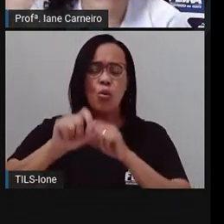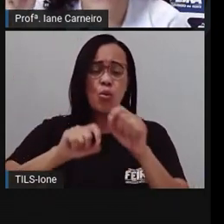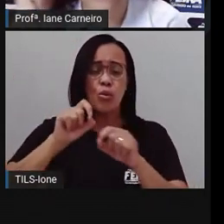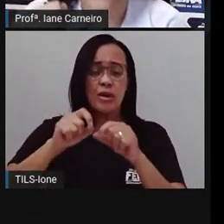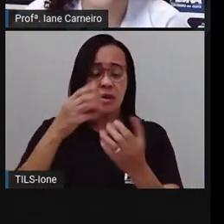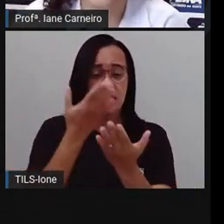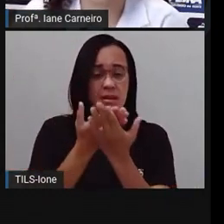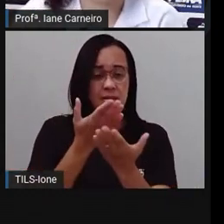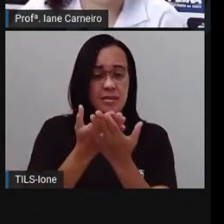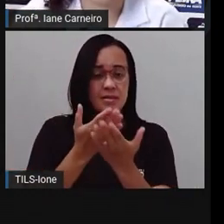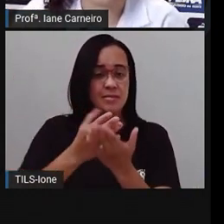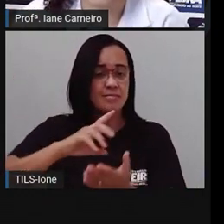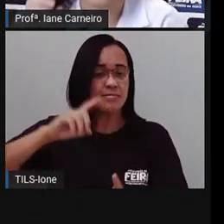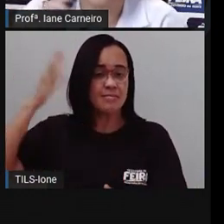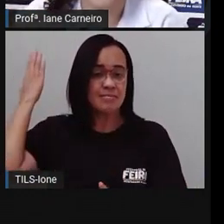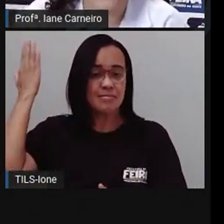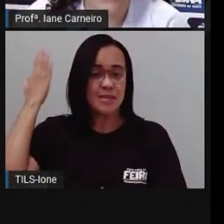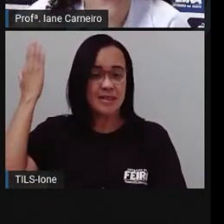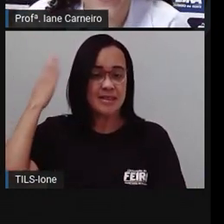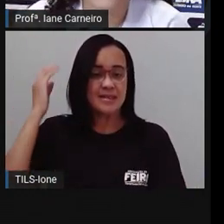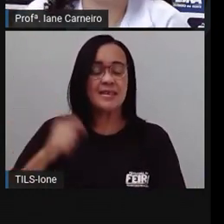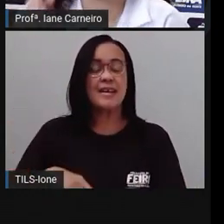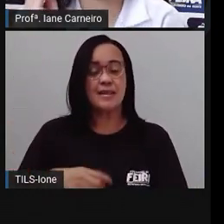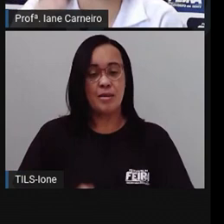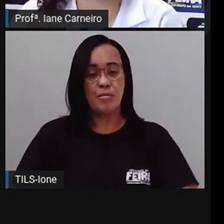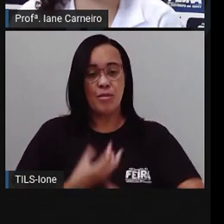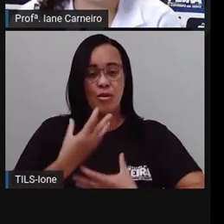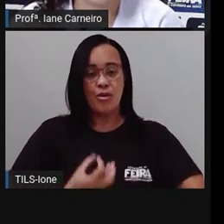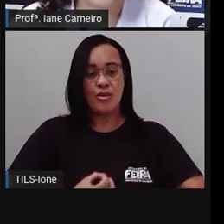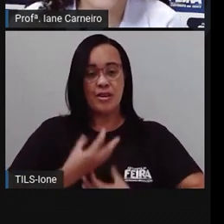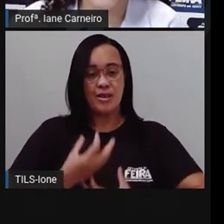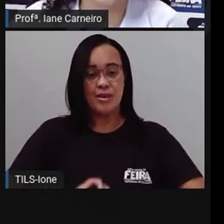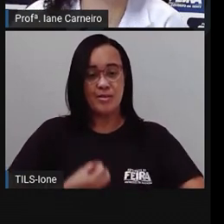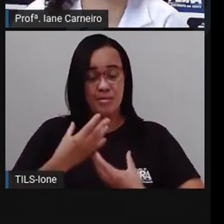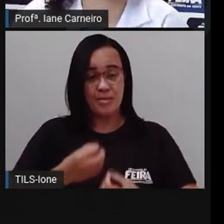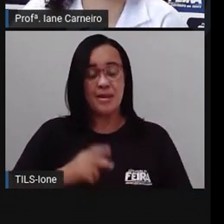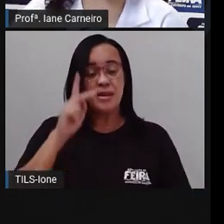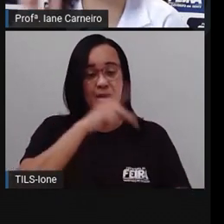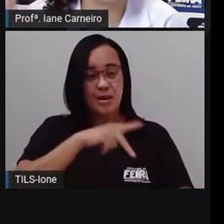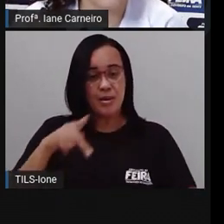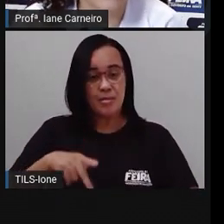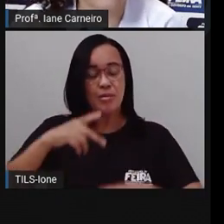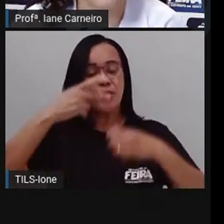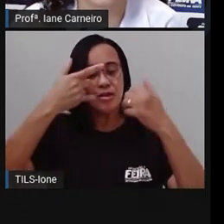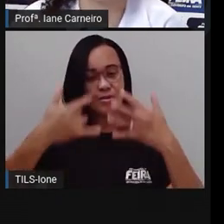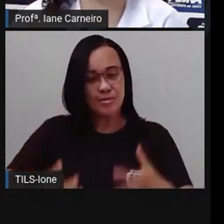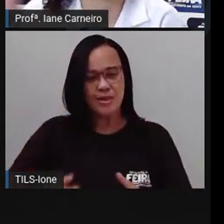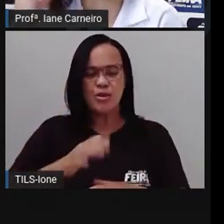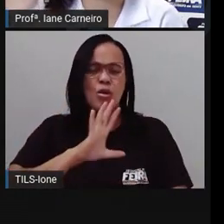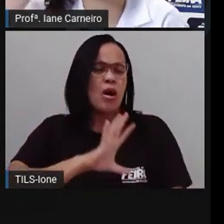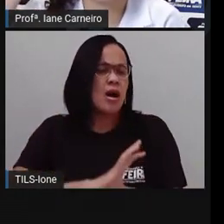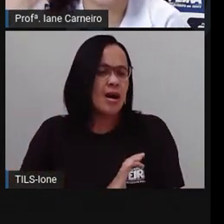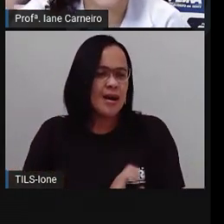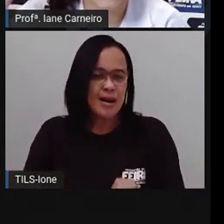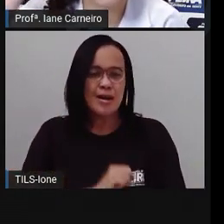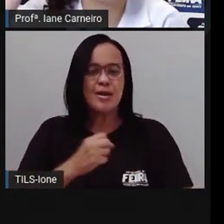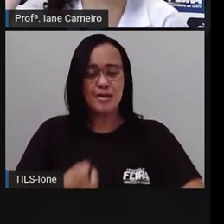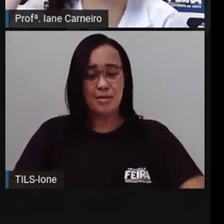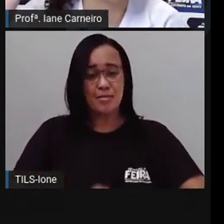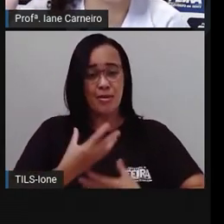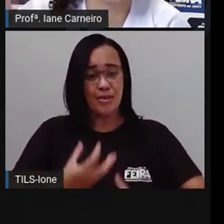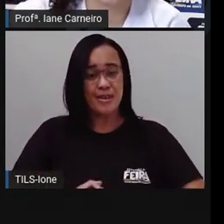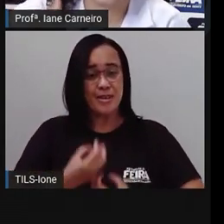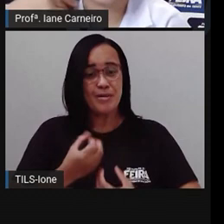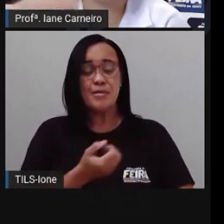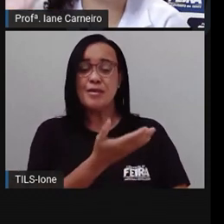aula, nas aulas anteriores, né? Aquele poema que a Pro já falou com vocês, que a Pro ama poemas, né? E eu acho que vocês também vão sair do